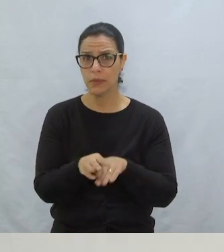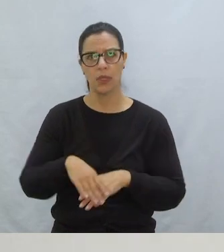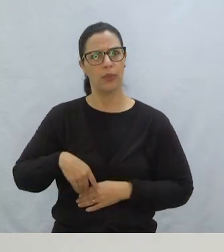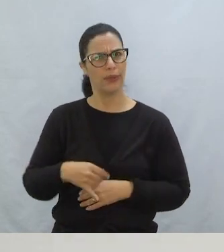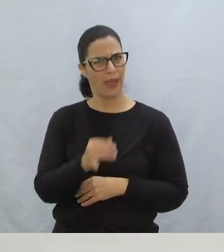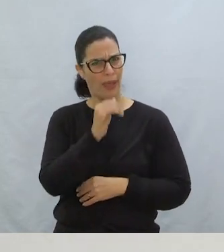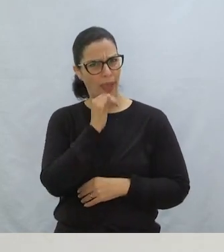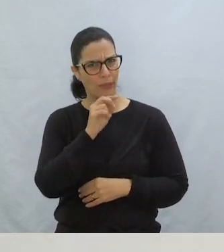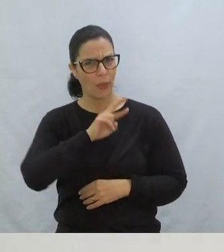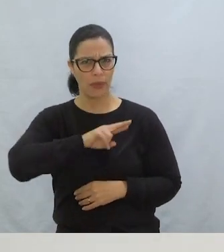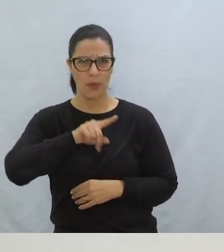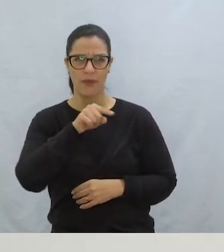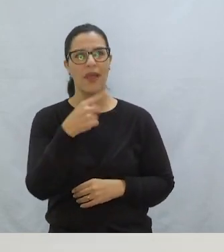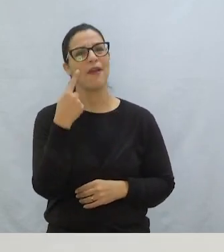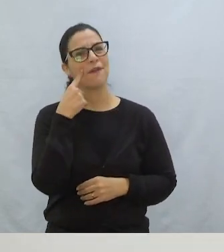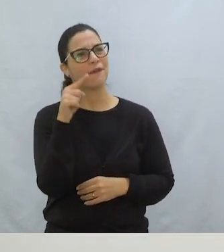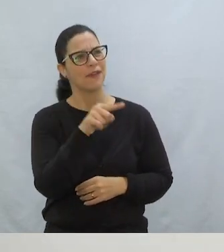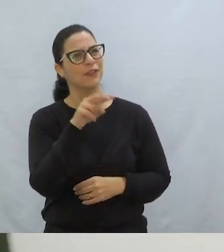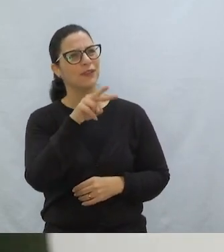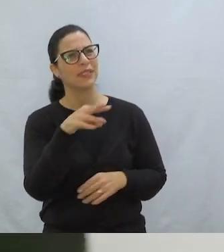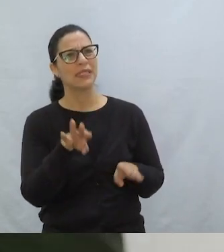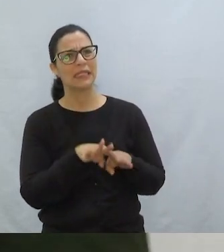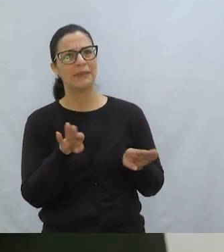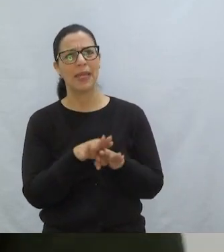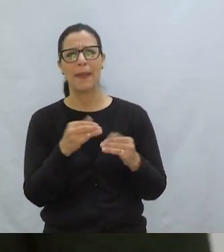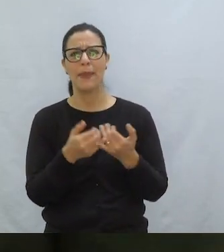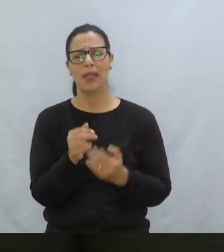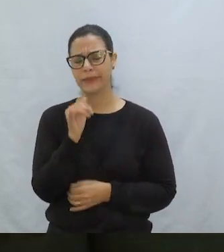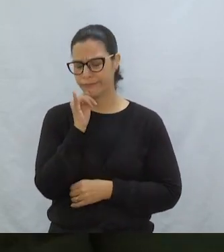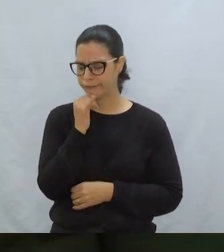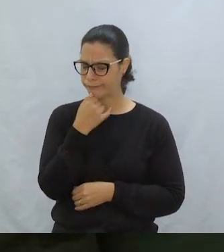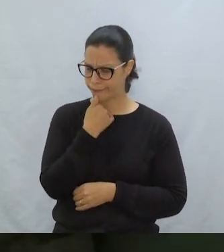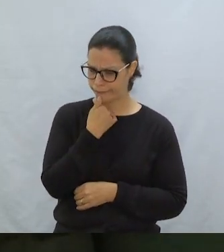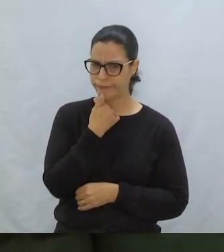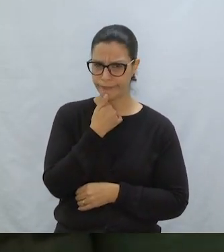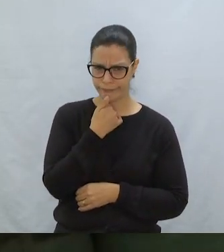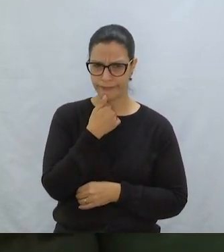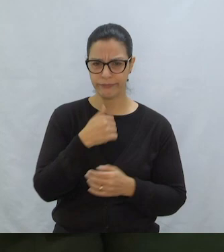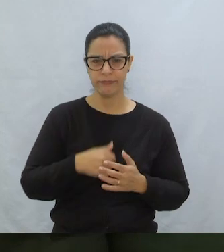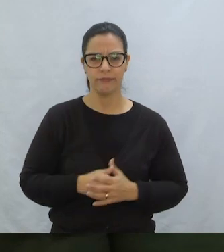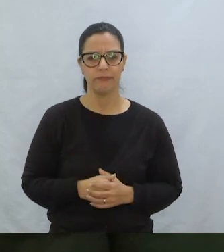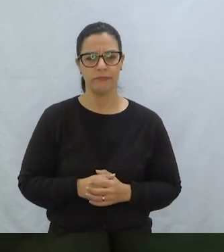Não é à toa que eu vejo você agora tão desanimado